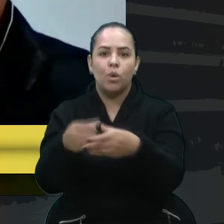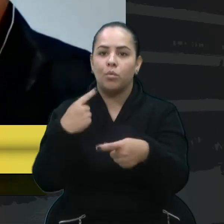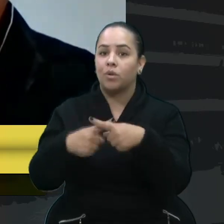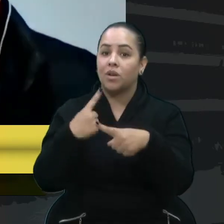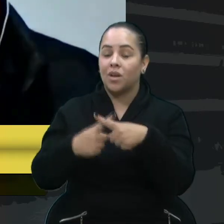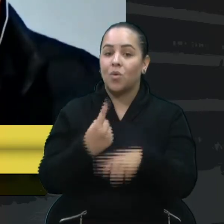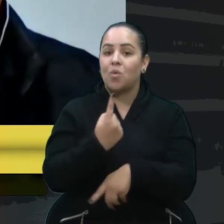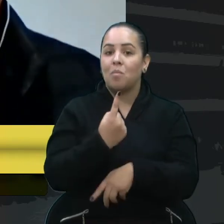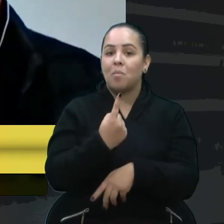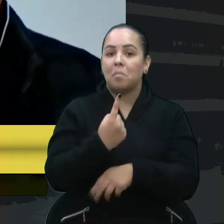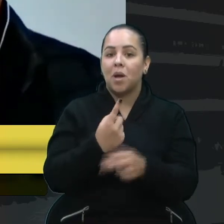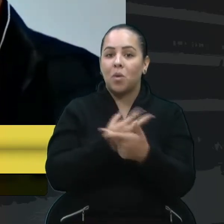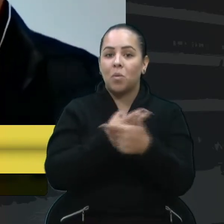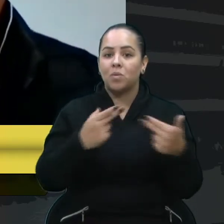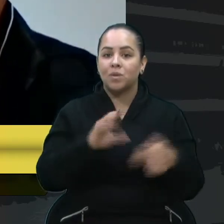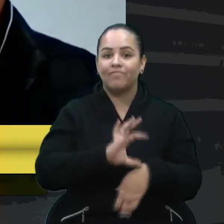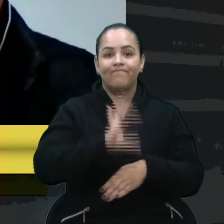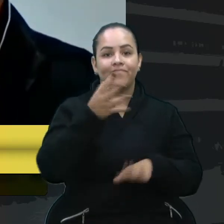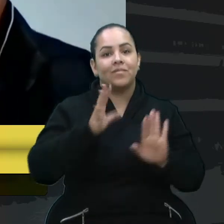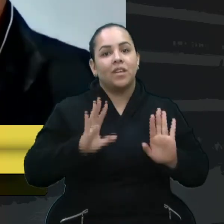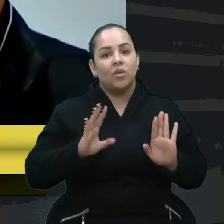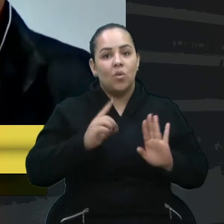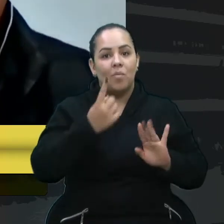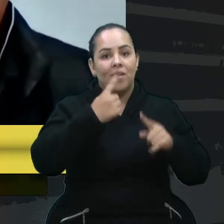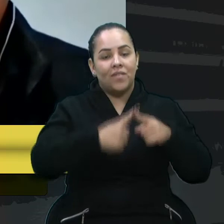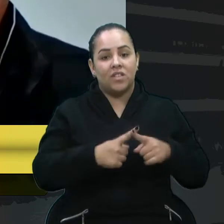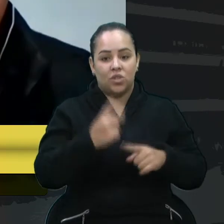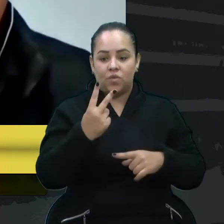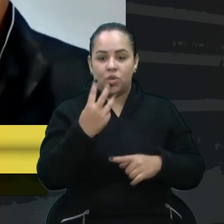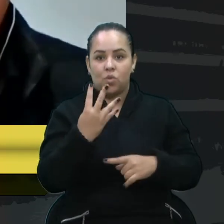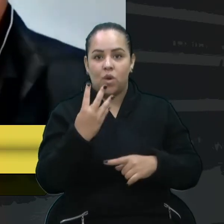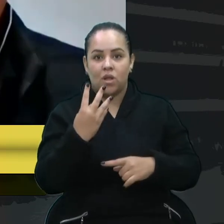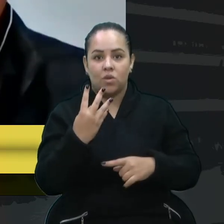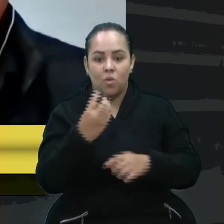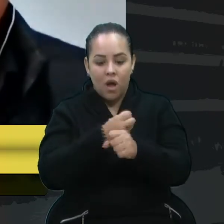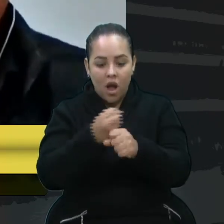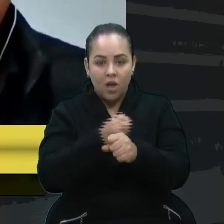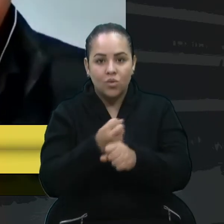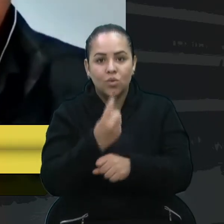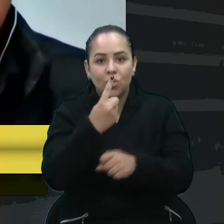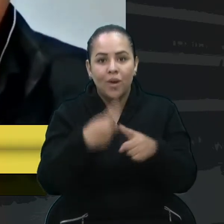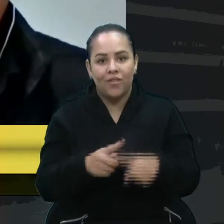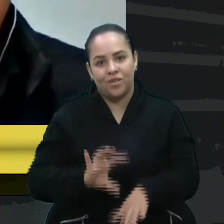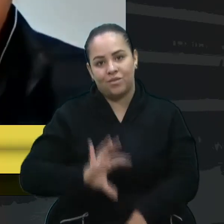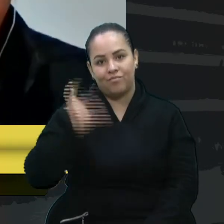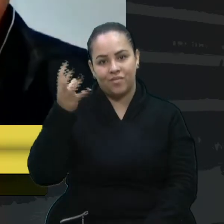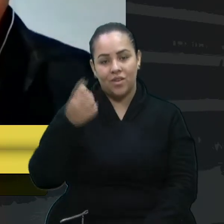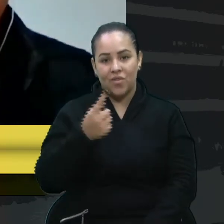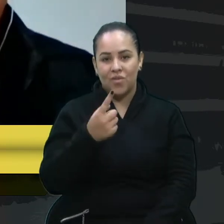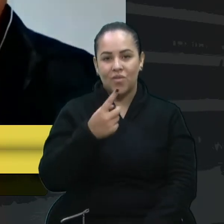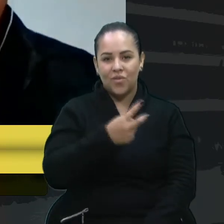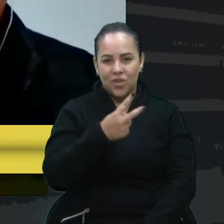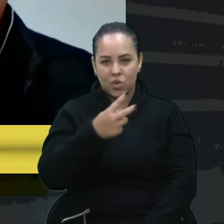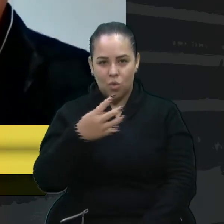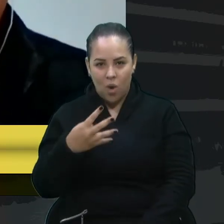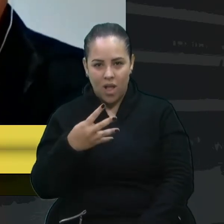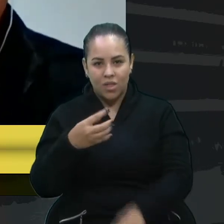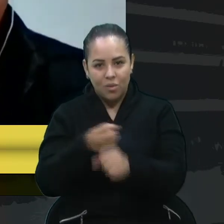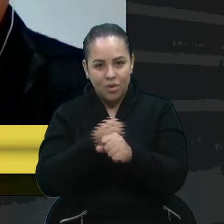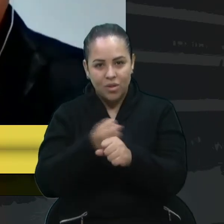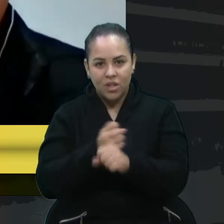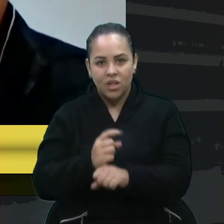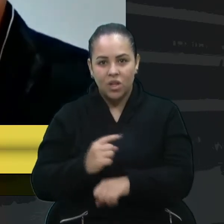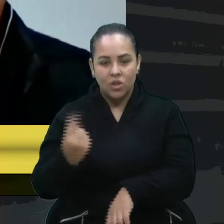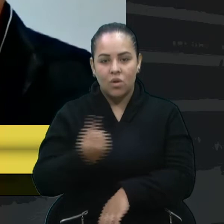infelizmente, isolado, que de 24 anos foi um fato isolado. Foram 24 anos que nós, graças a Deus, não